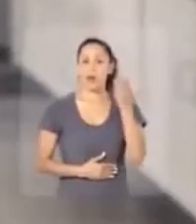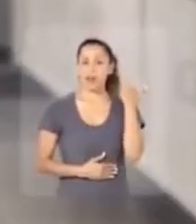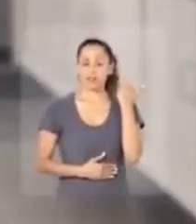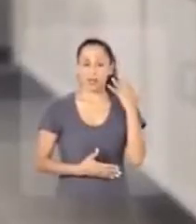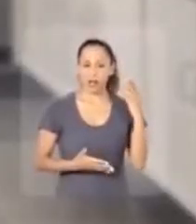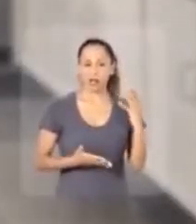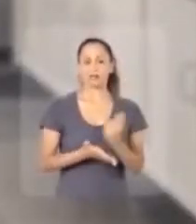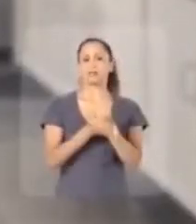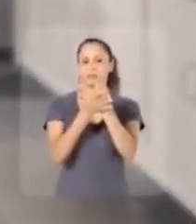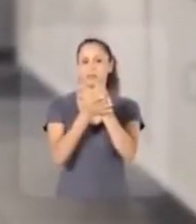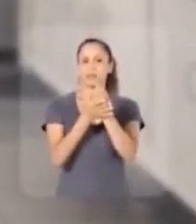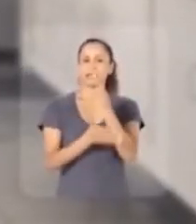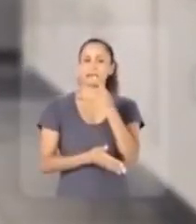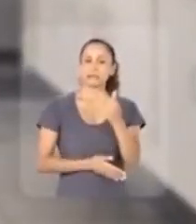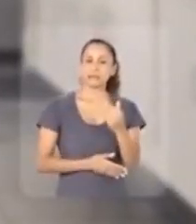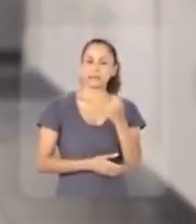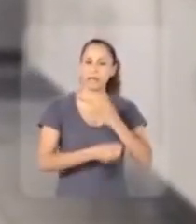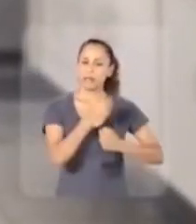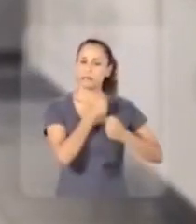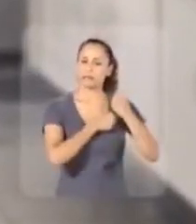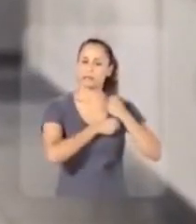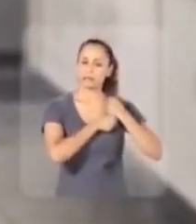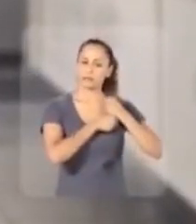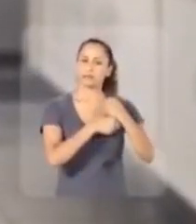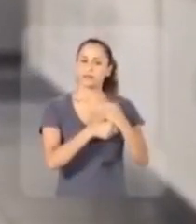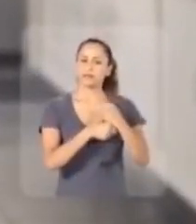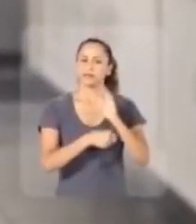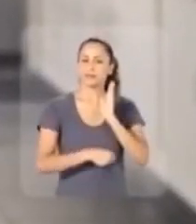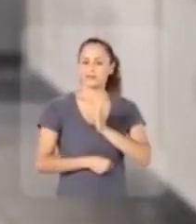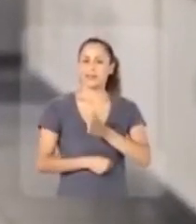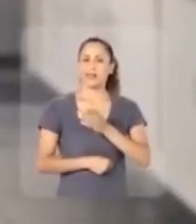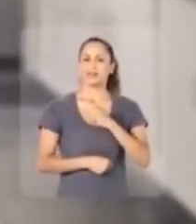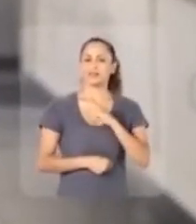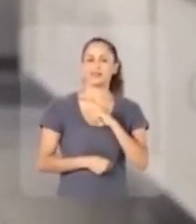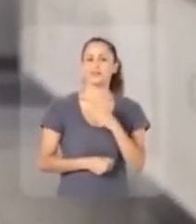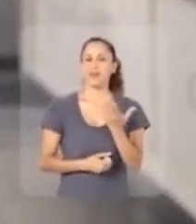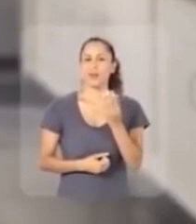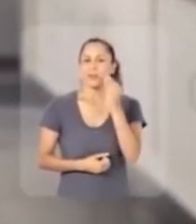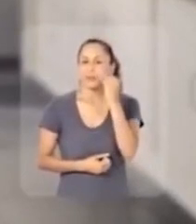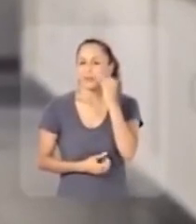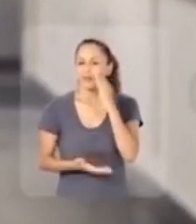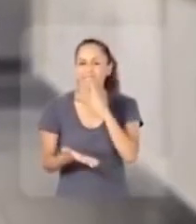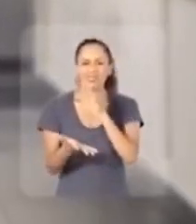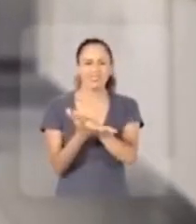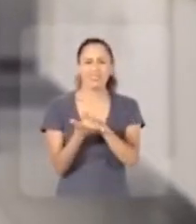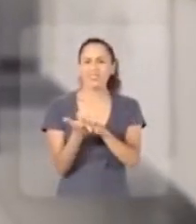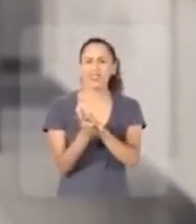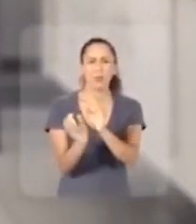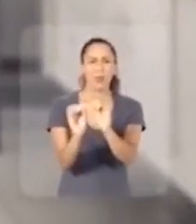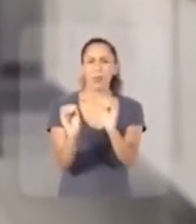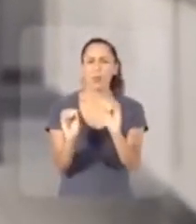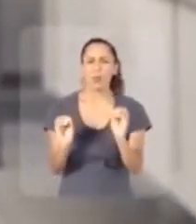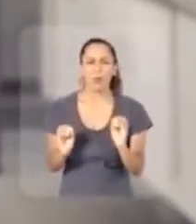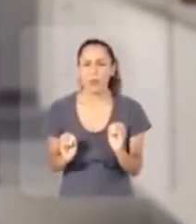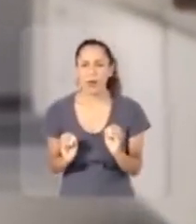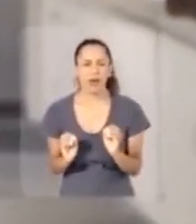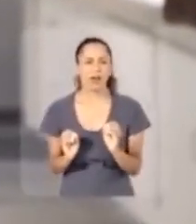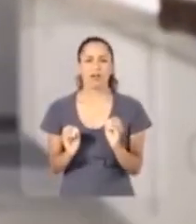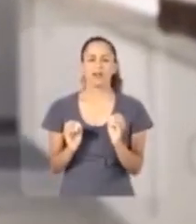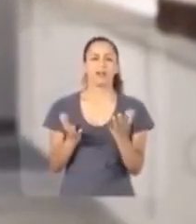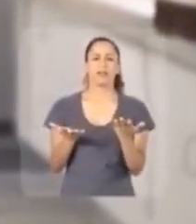resgatado há 17, 18 anos atrás, que praticamente não tinha oportunidade nenhuma no mercado de trabalho,